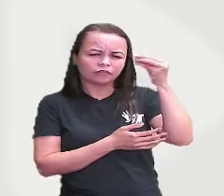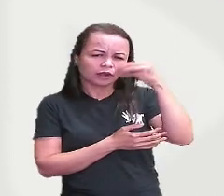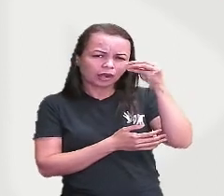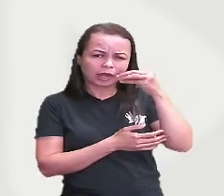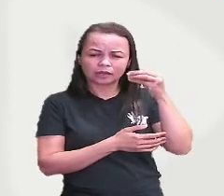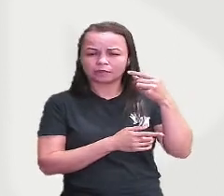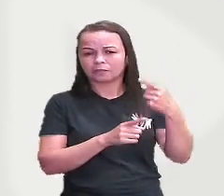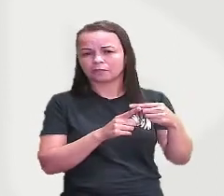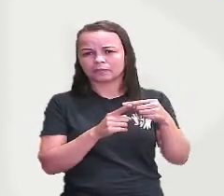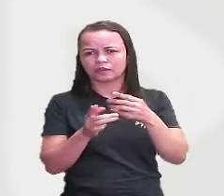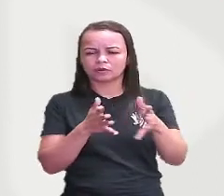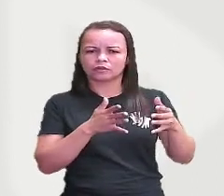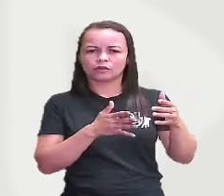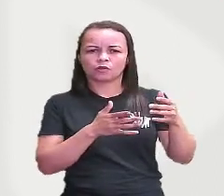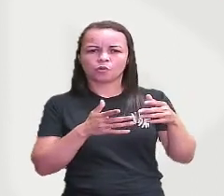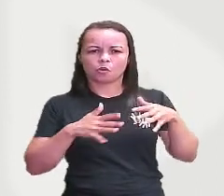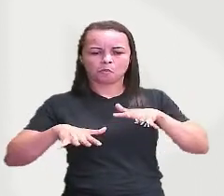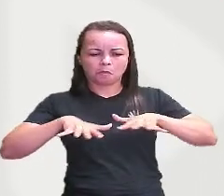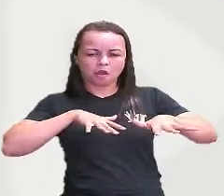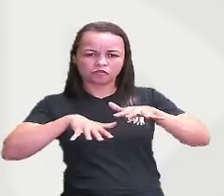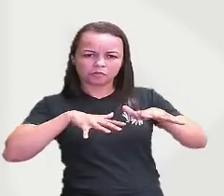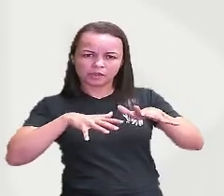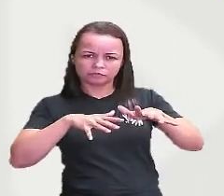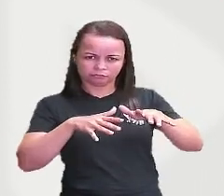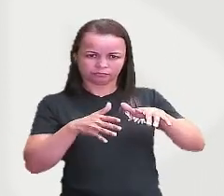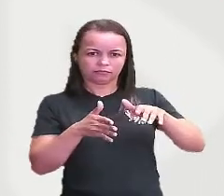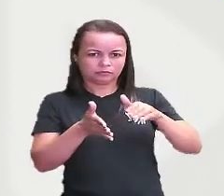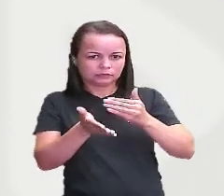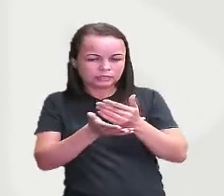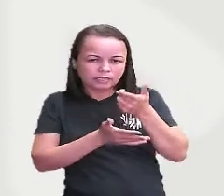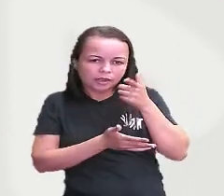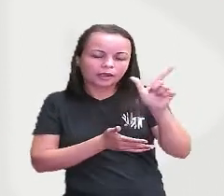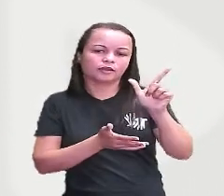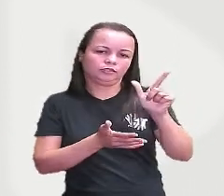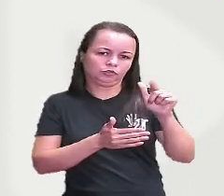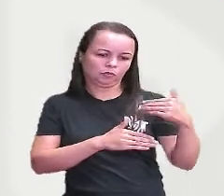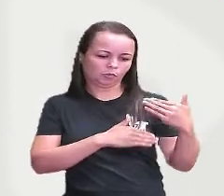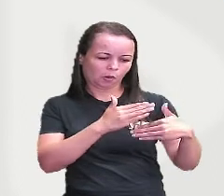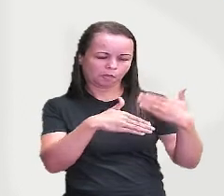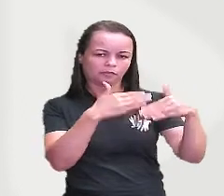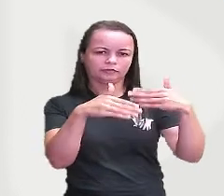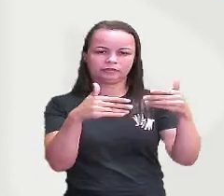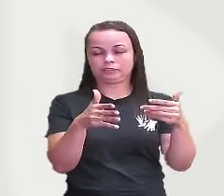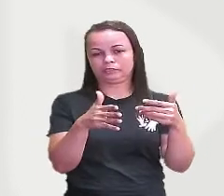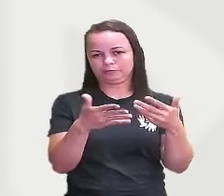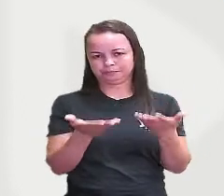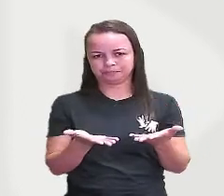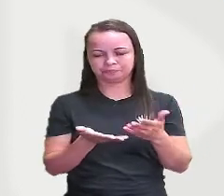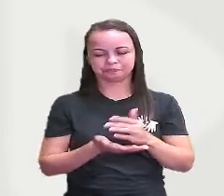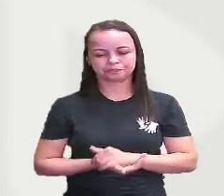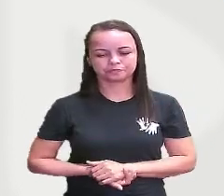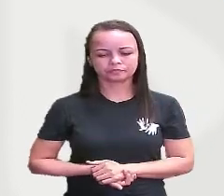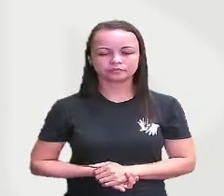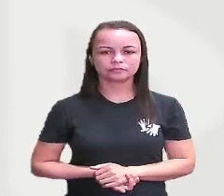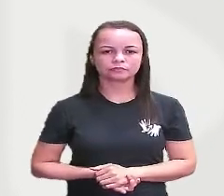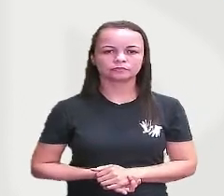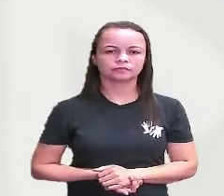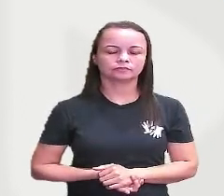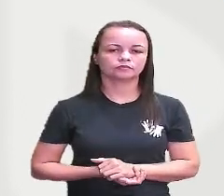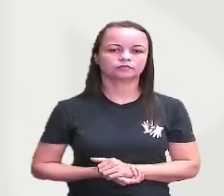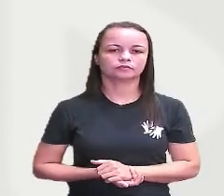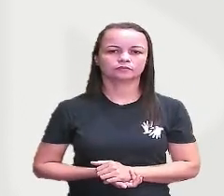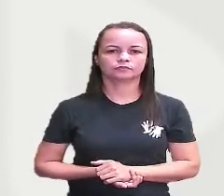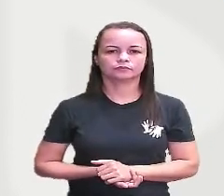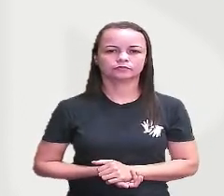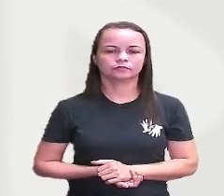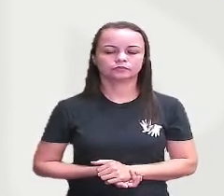porque o movimento tinha ganho proporções que não se esperavam é o